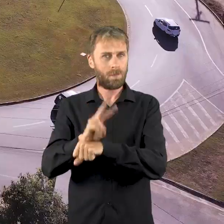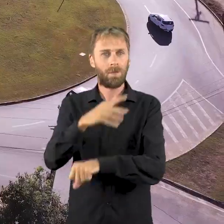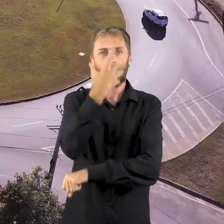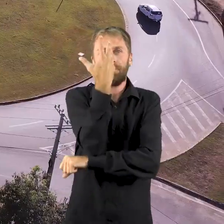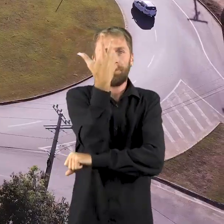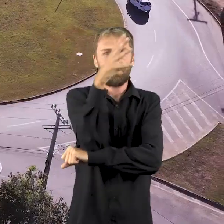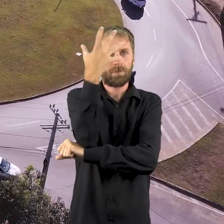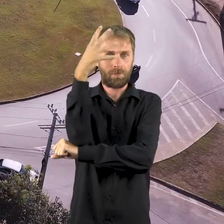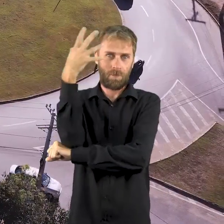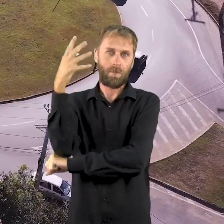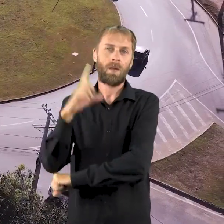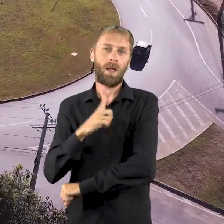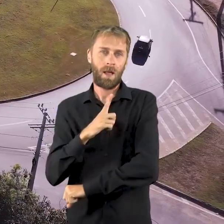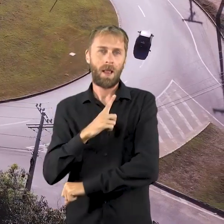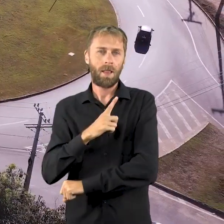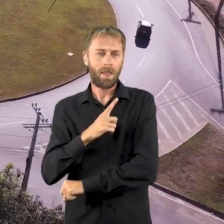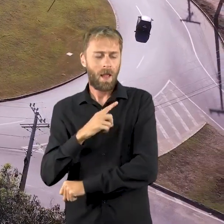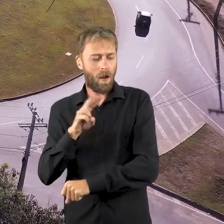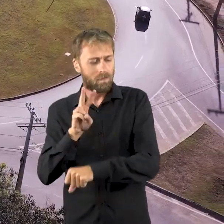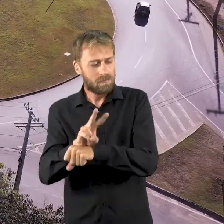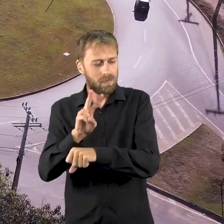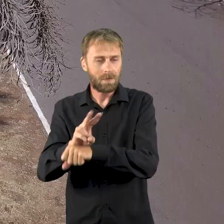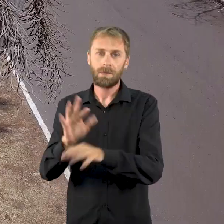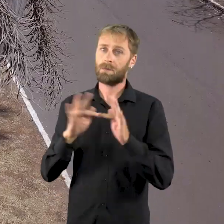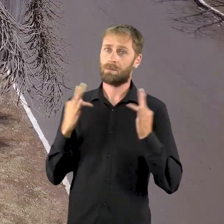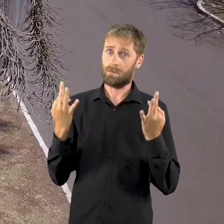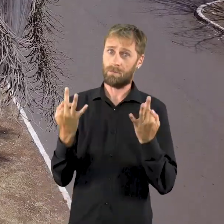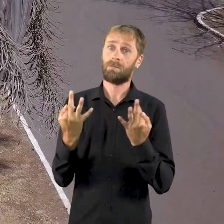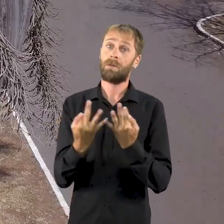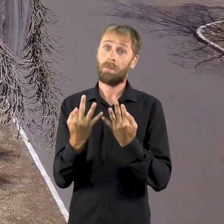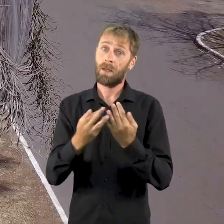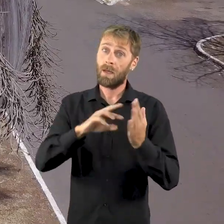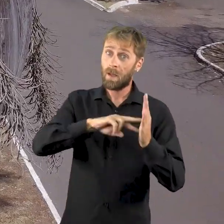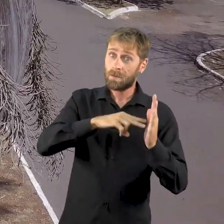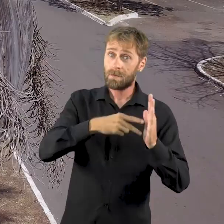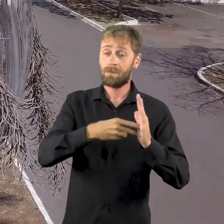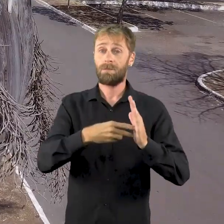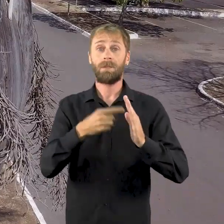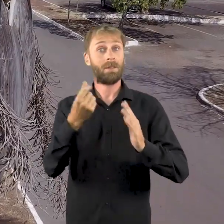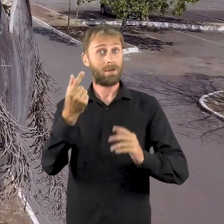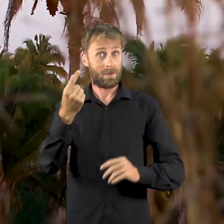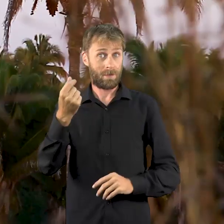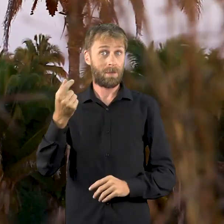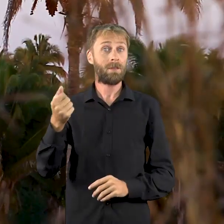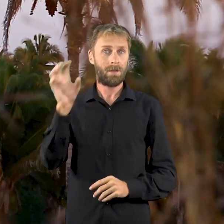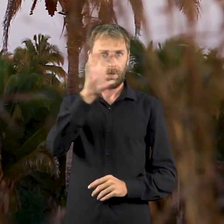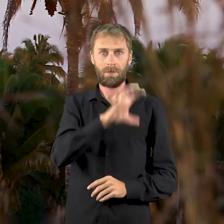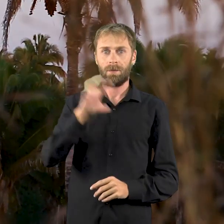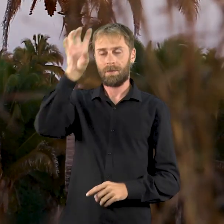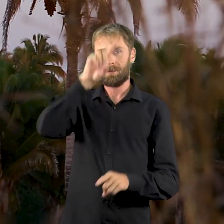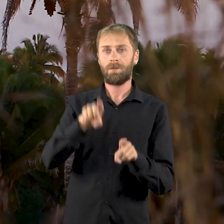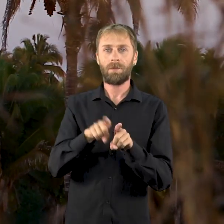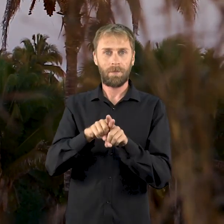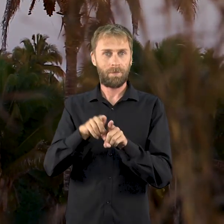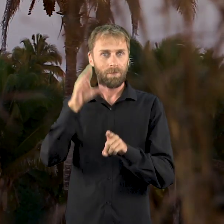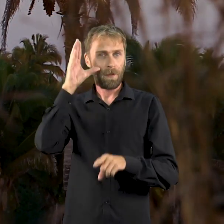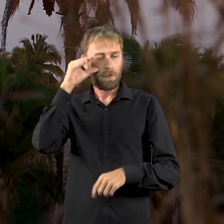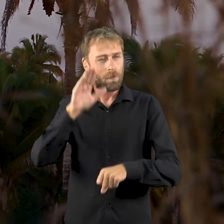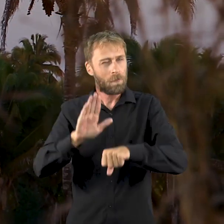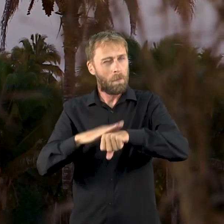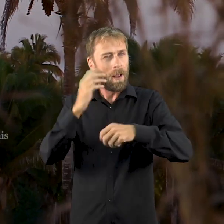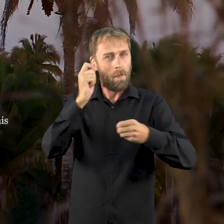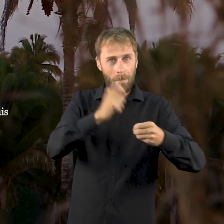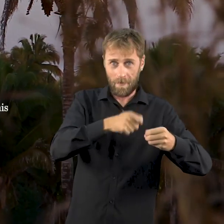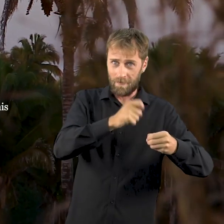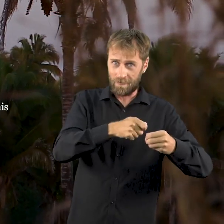palmeira que tem sustentado muitas famílias e é um símbolo econômico da nossa região. Quer saber mais sobre